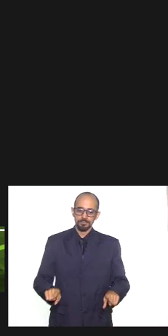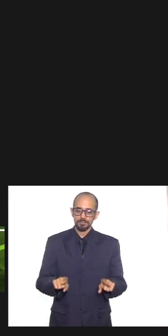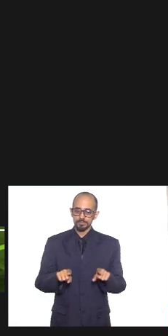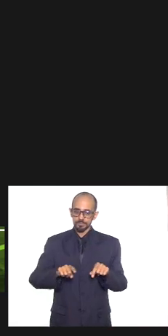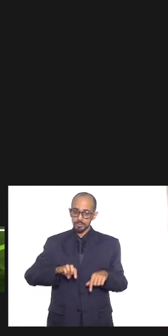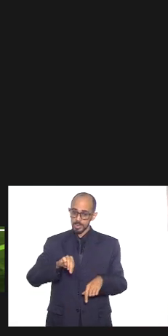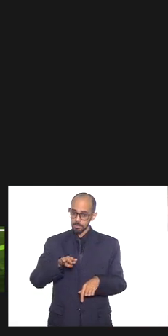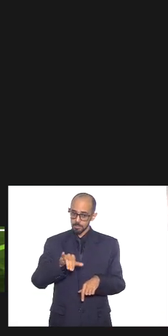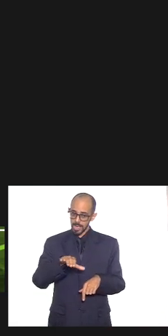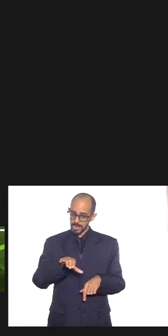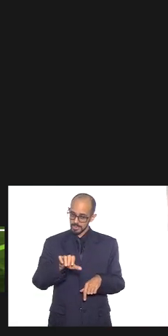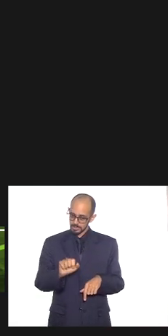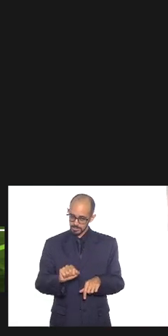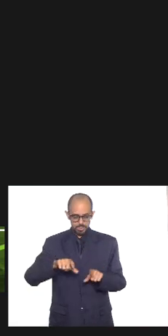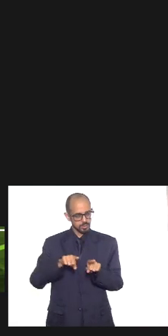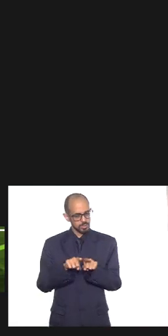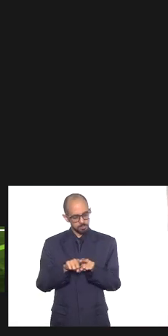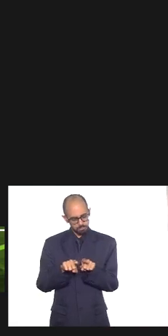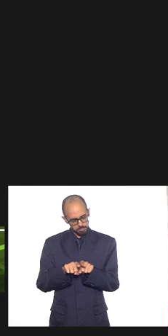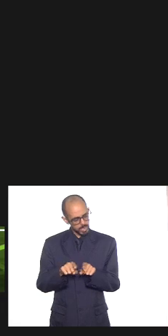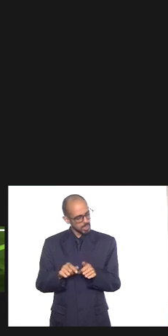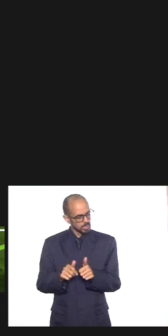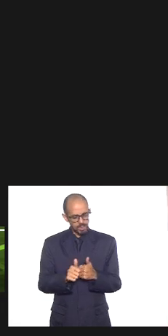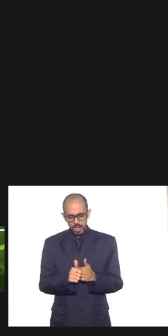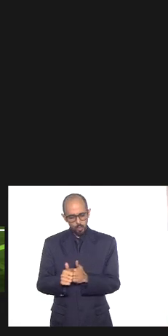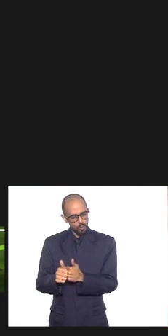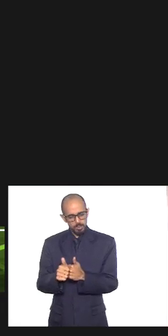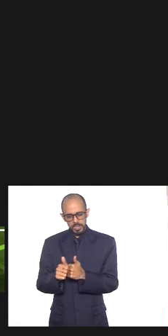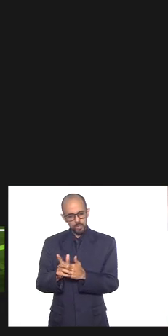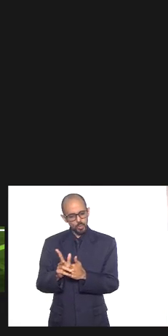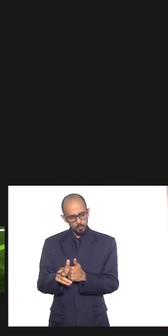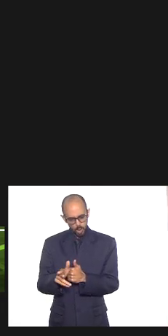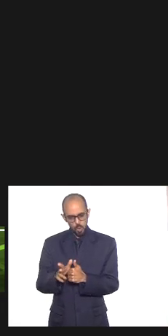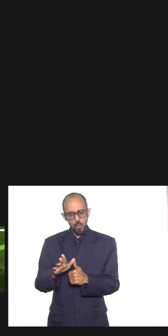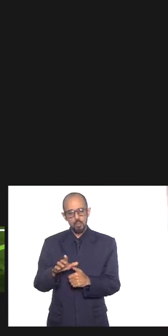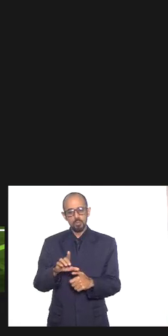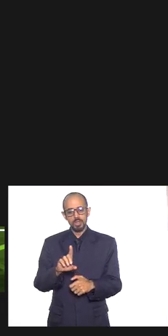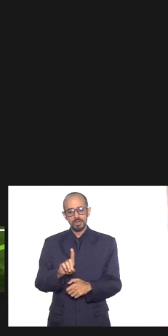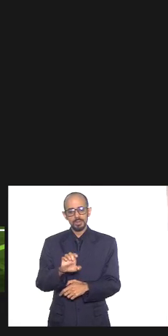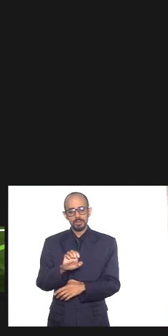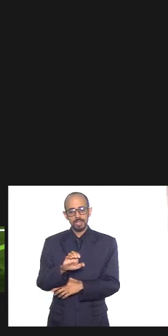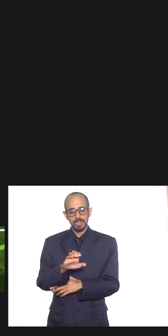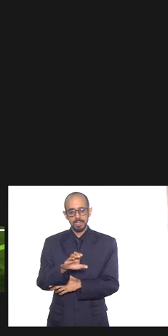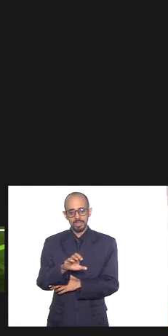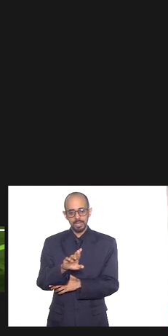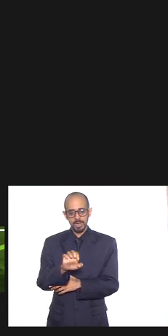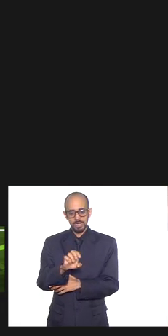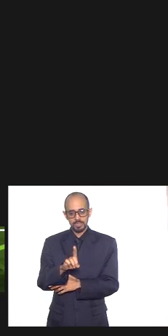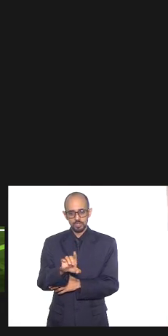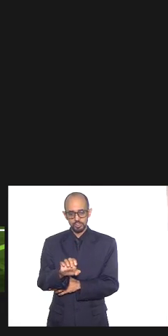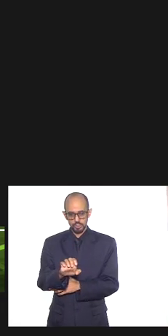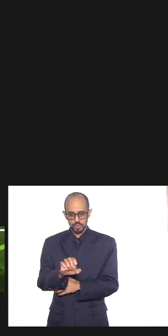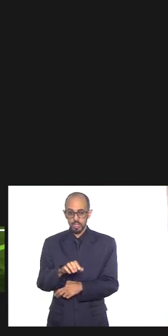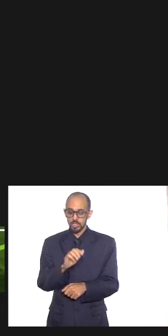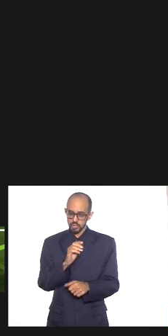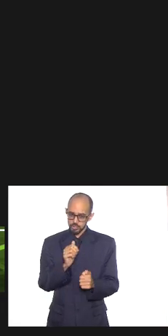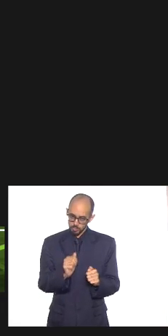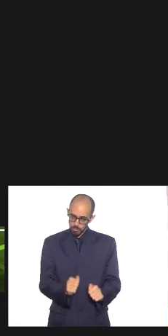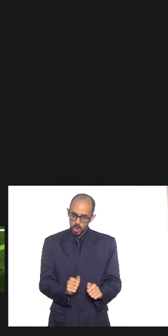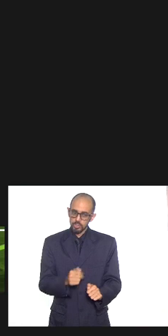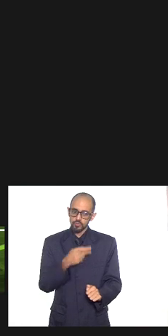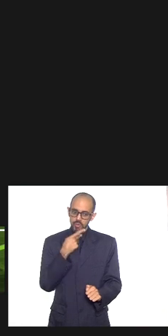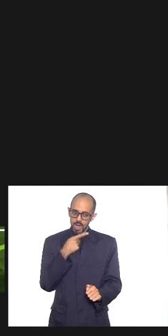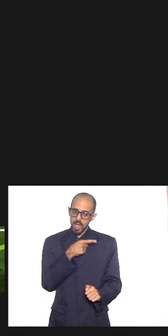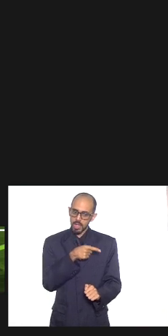que a Márcia também vai pro mesmo caminho porque lá na Decrade lá sim a gente pode dizer que é o